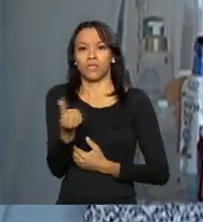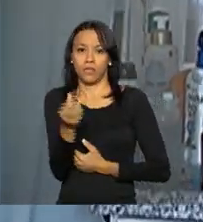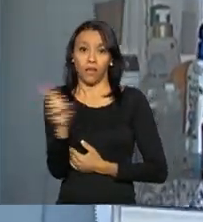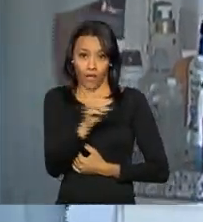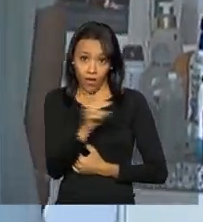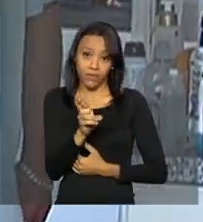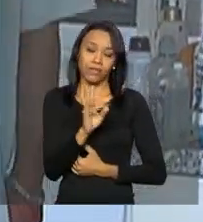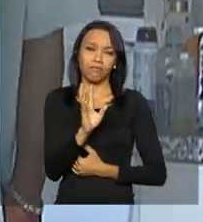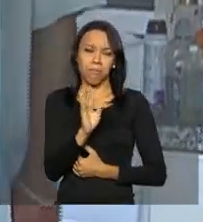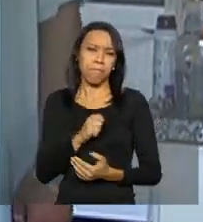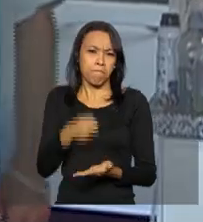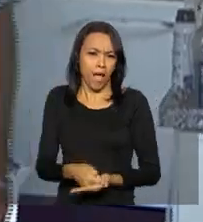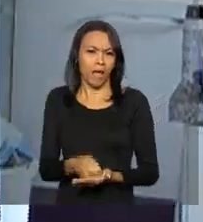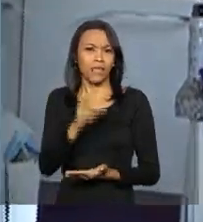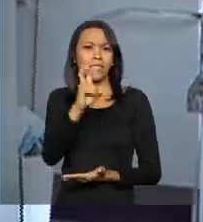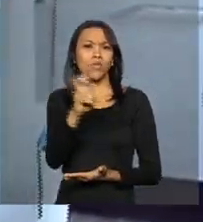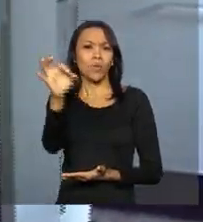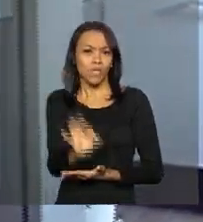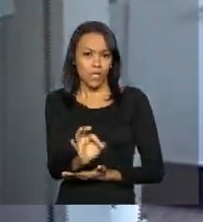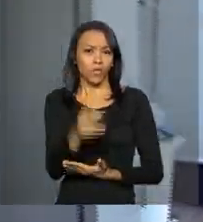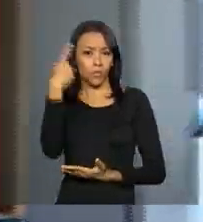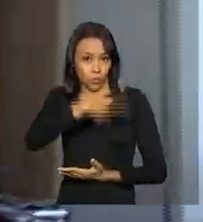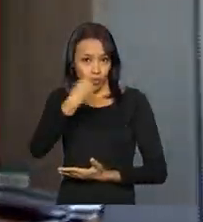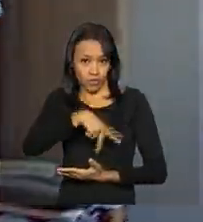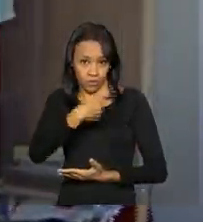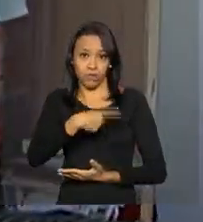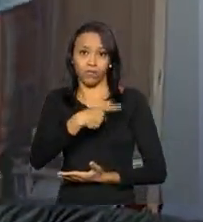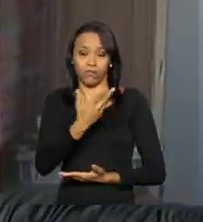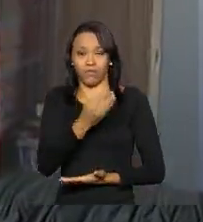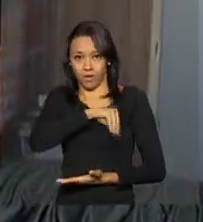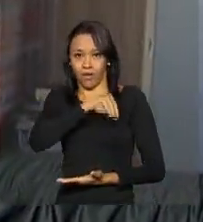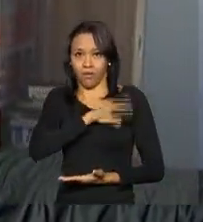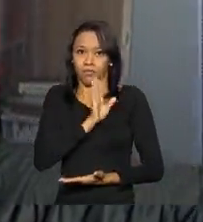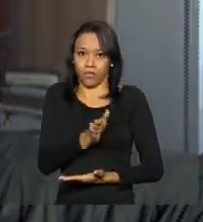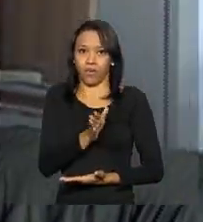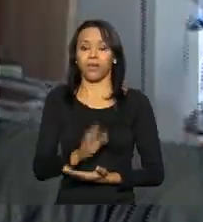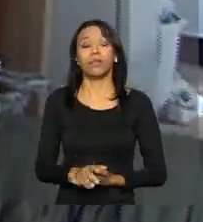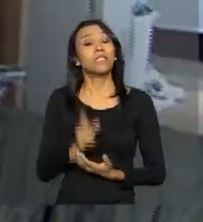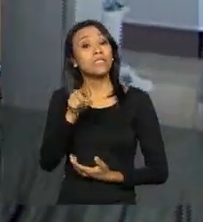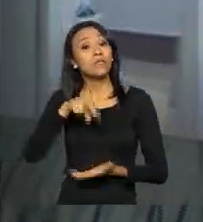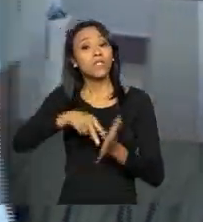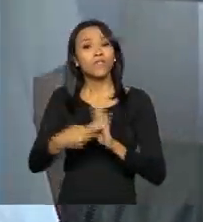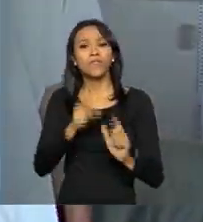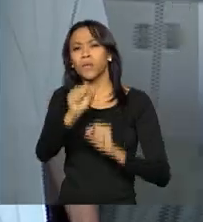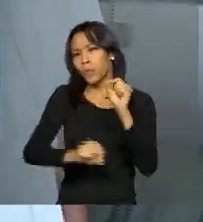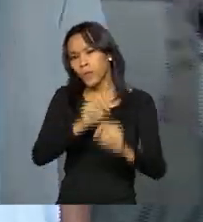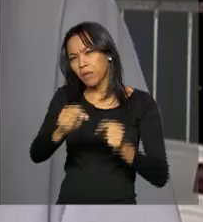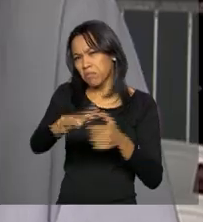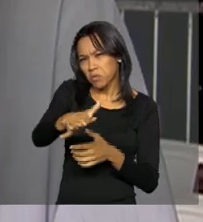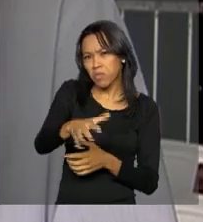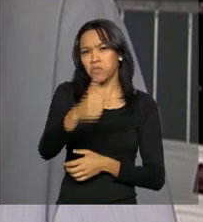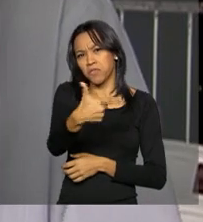Elas pagam o equivalente a 5% da renda familiar declarada. Isso significa que pagarão uma prestação